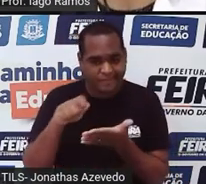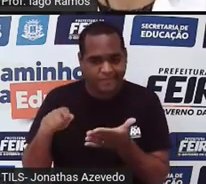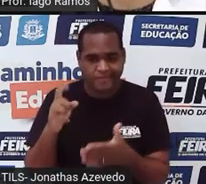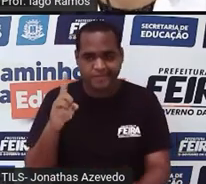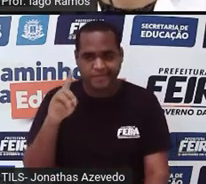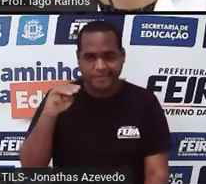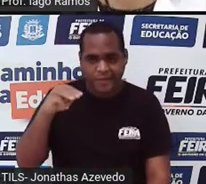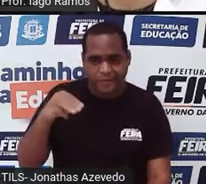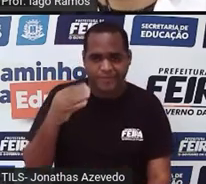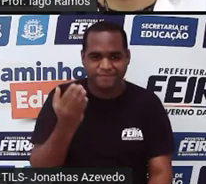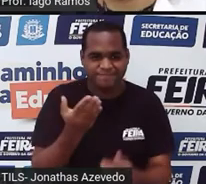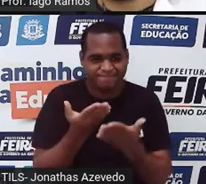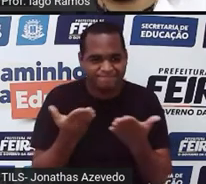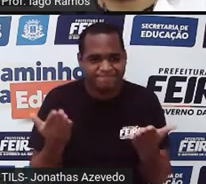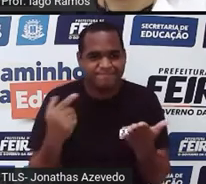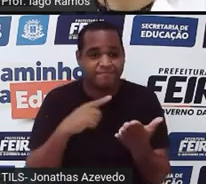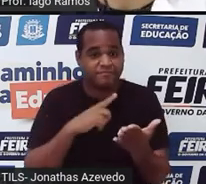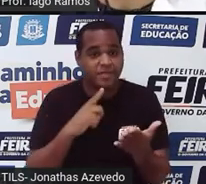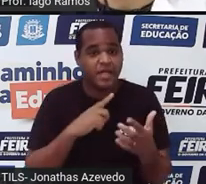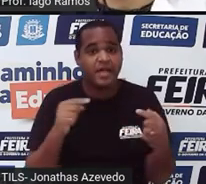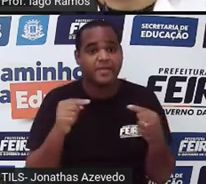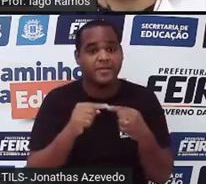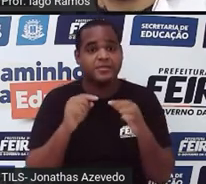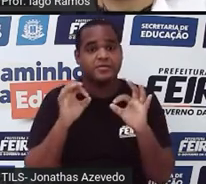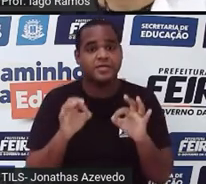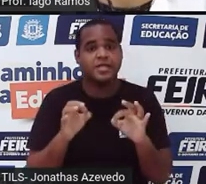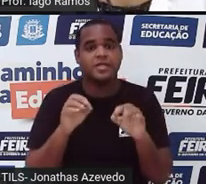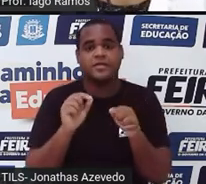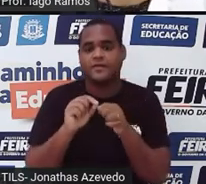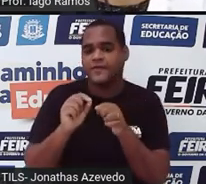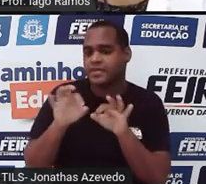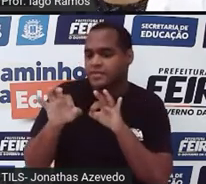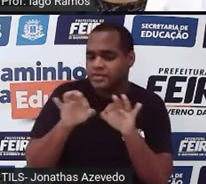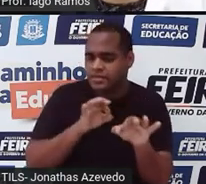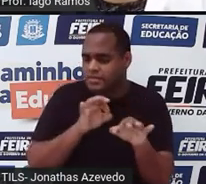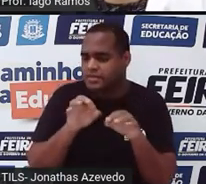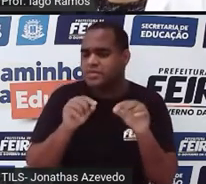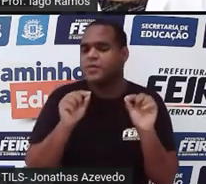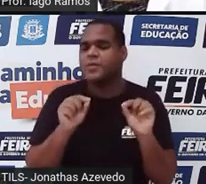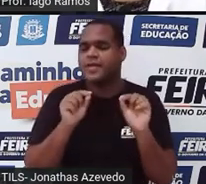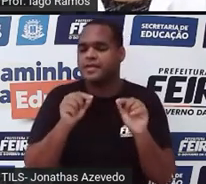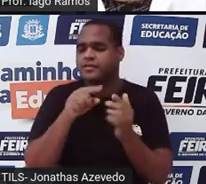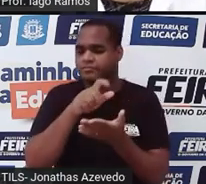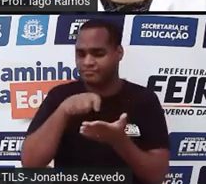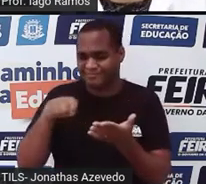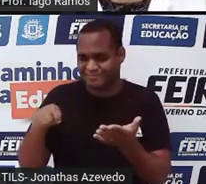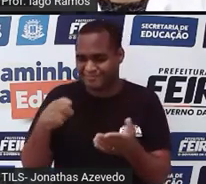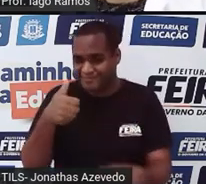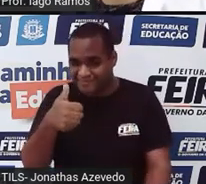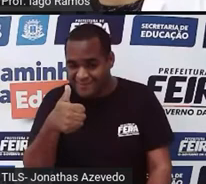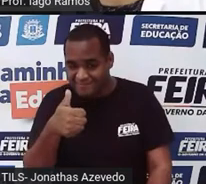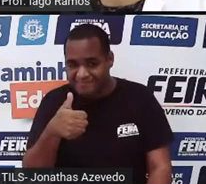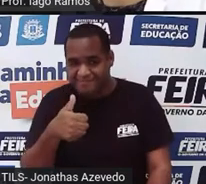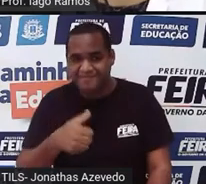minutinho para você ter esse momento e fazer essa anotação. Certo?